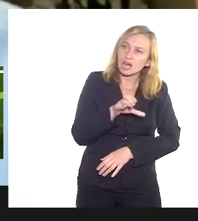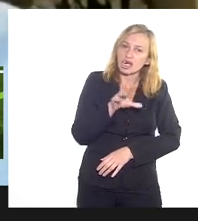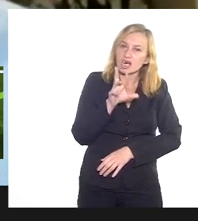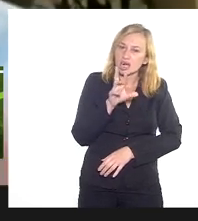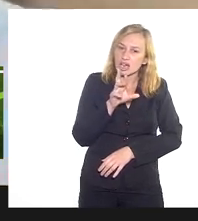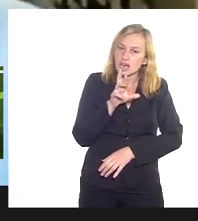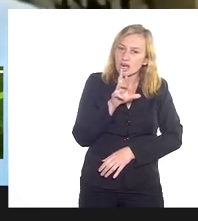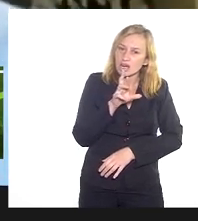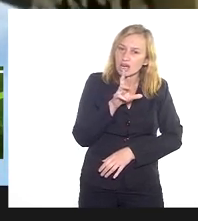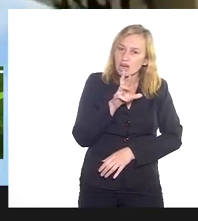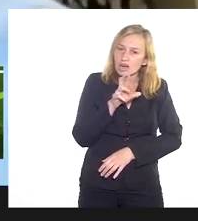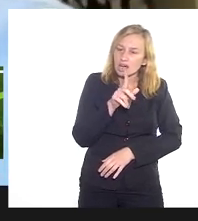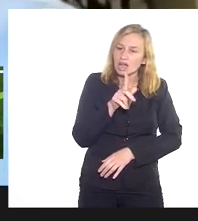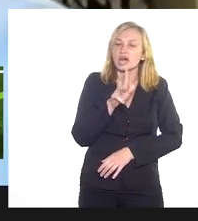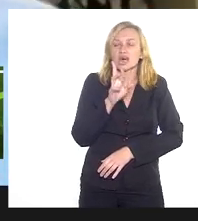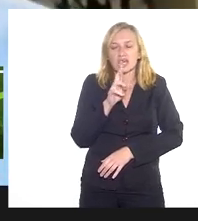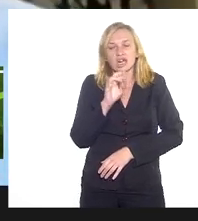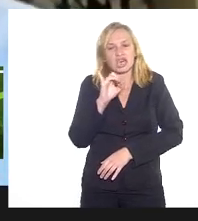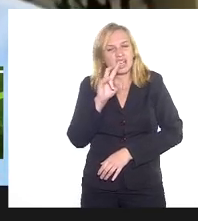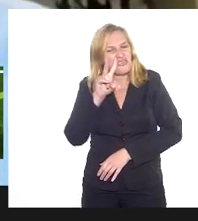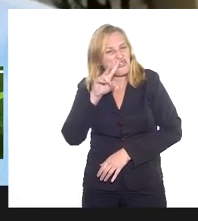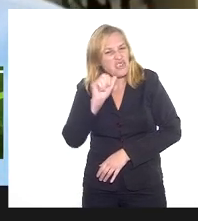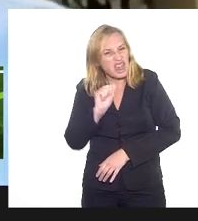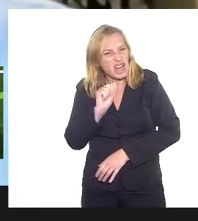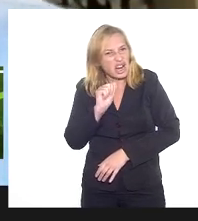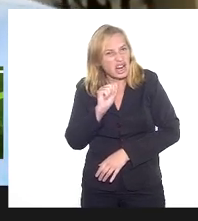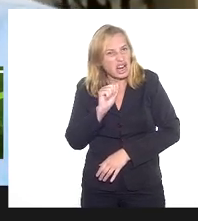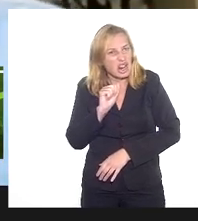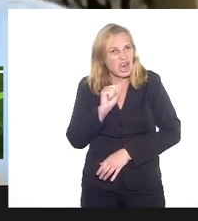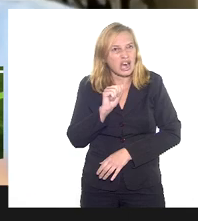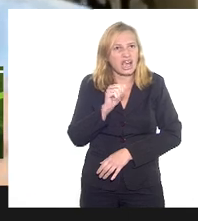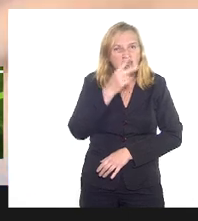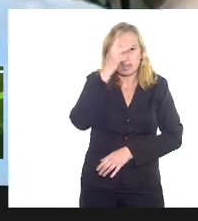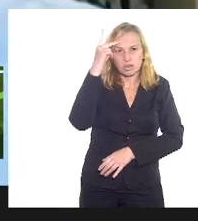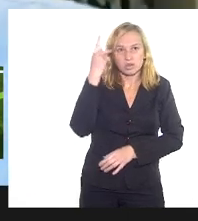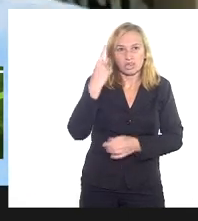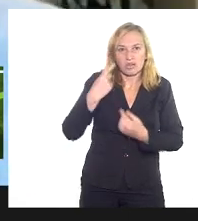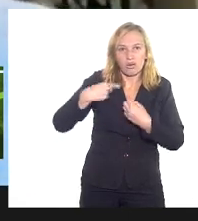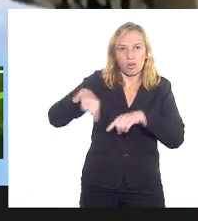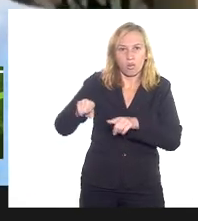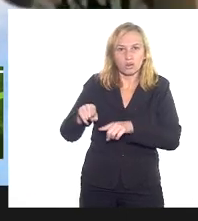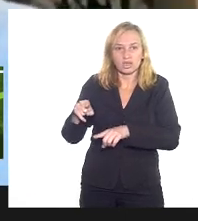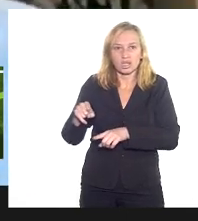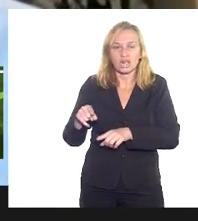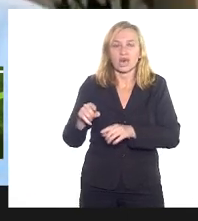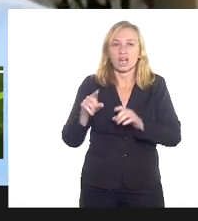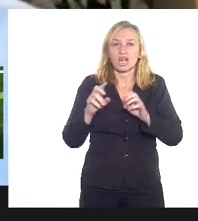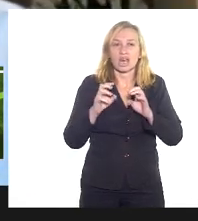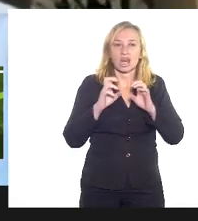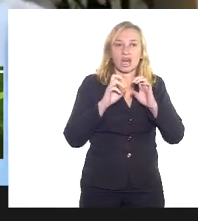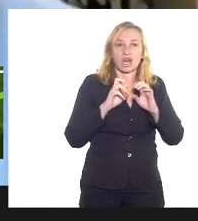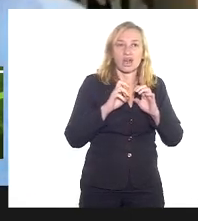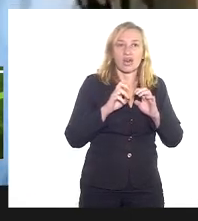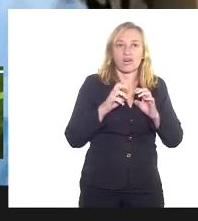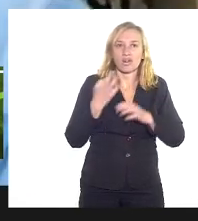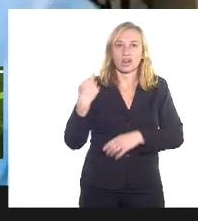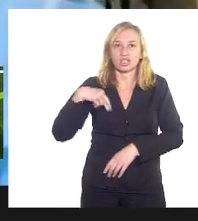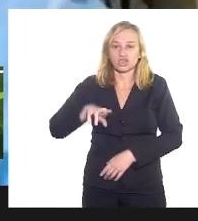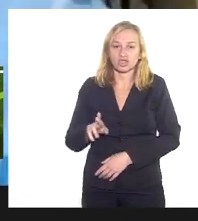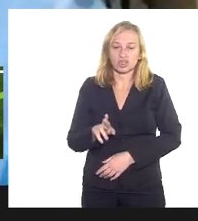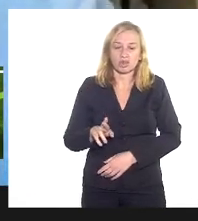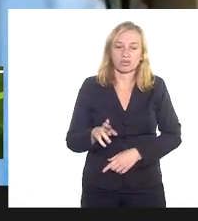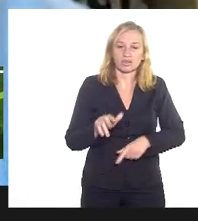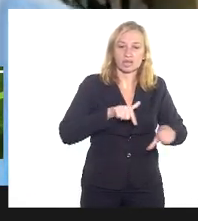inquirindo uma religião na Guarda Municipal ou para fazer exercícios em partes públicas, e aí